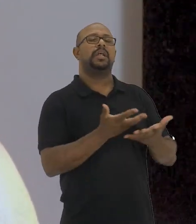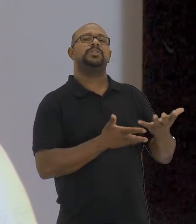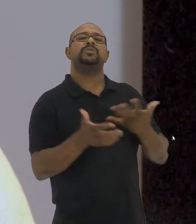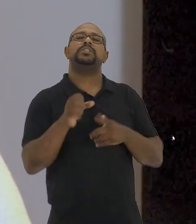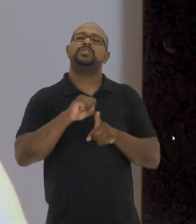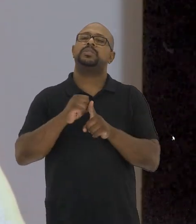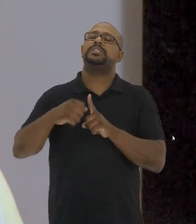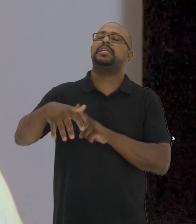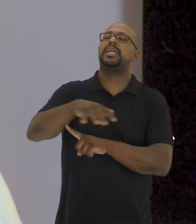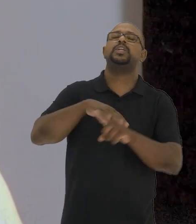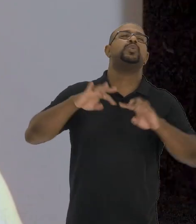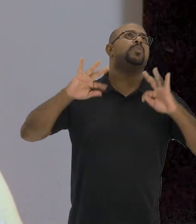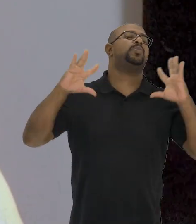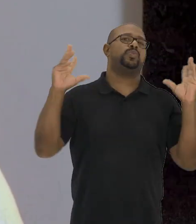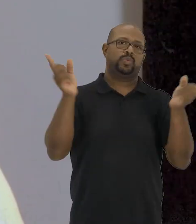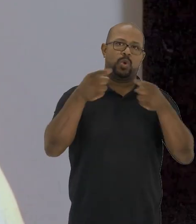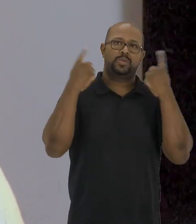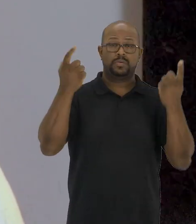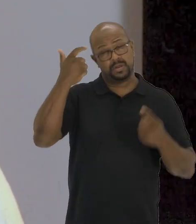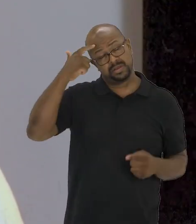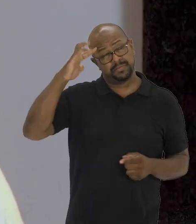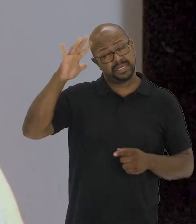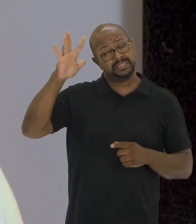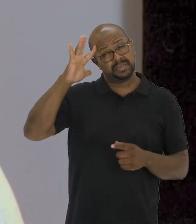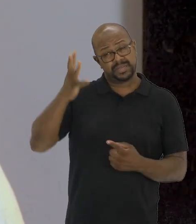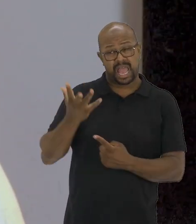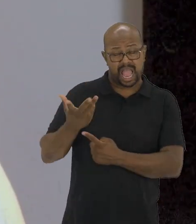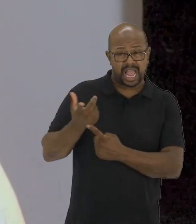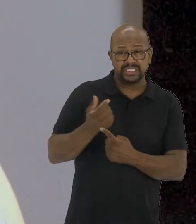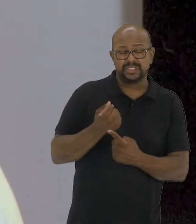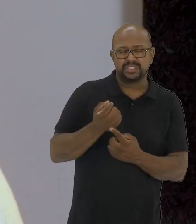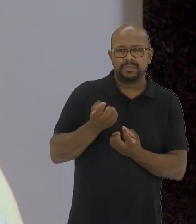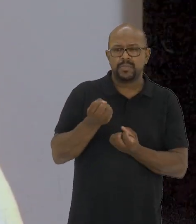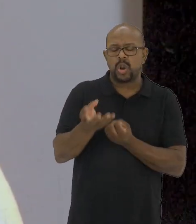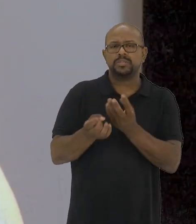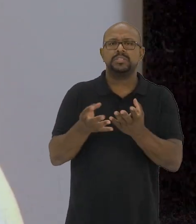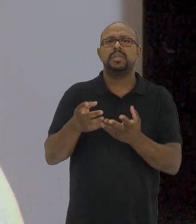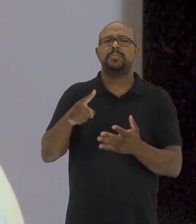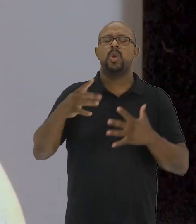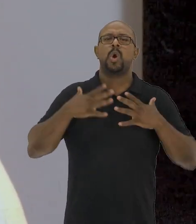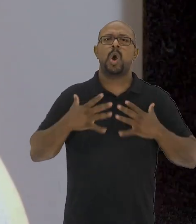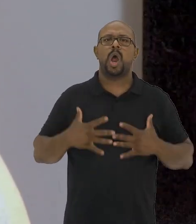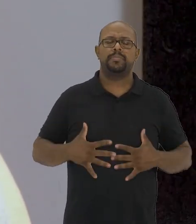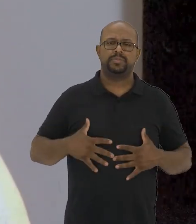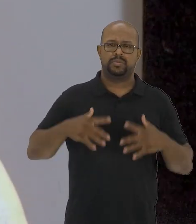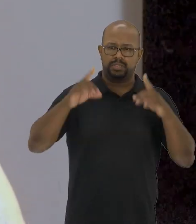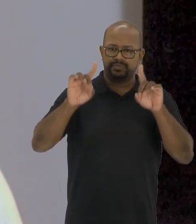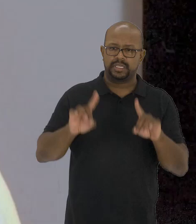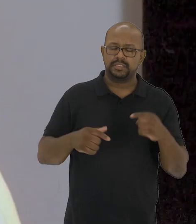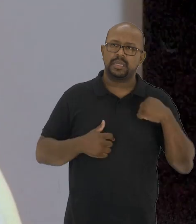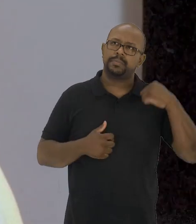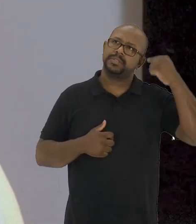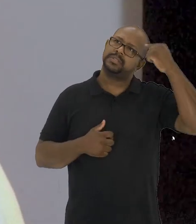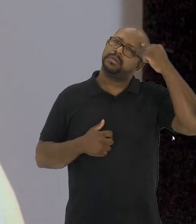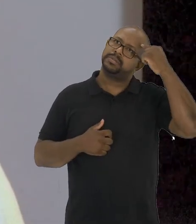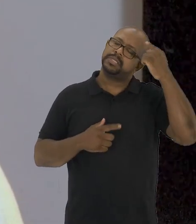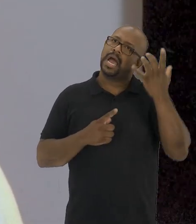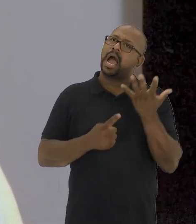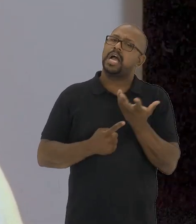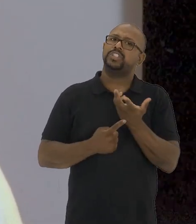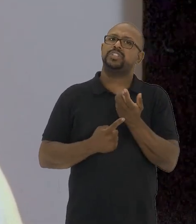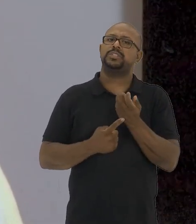governo, pelas relações em sociedade como um todo. Quando pensamos a arte produzida por corpos com